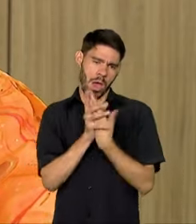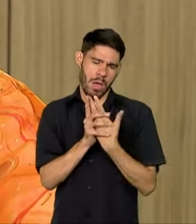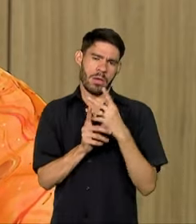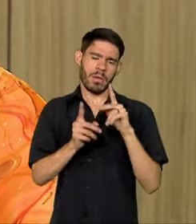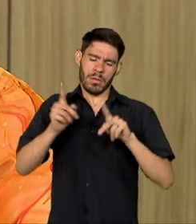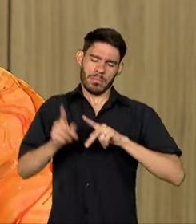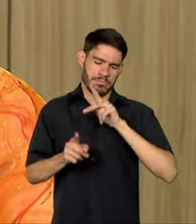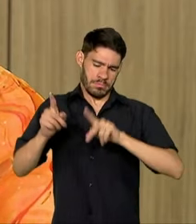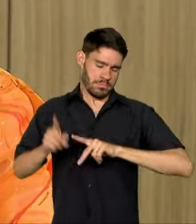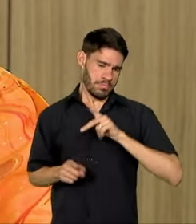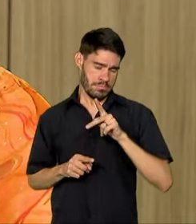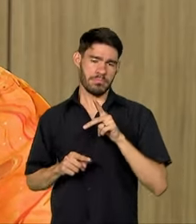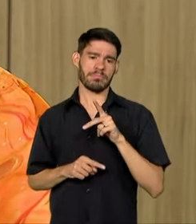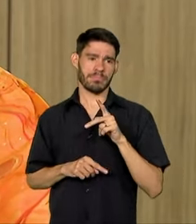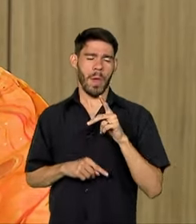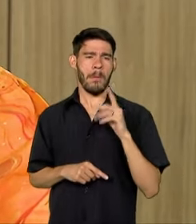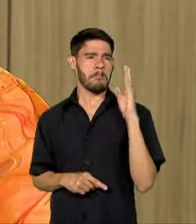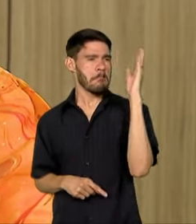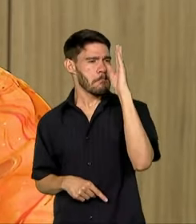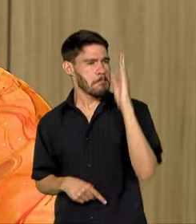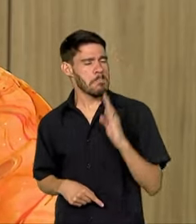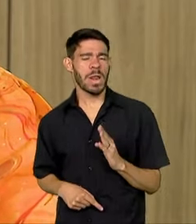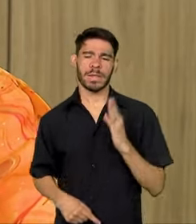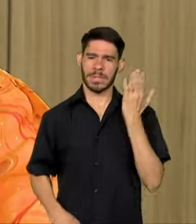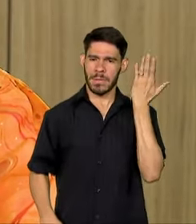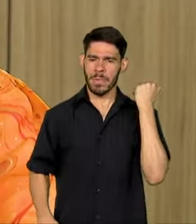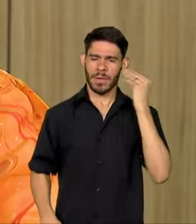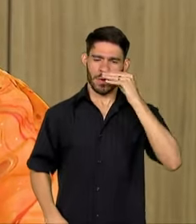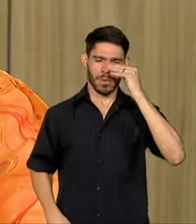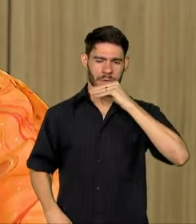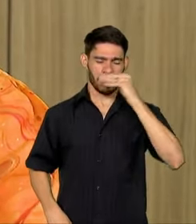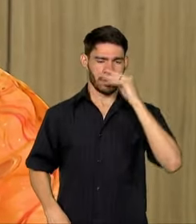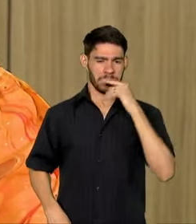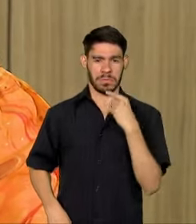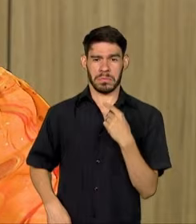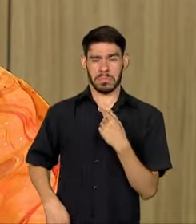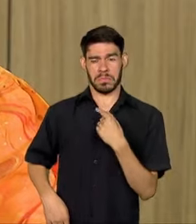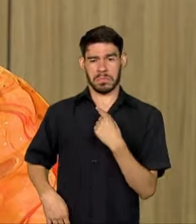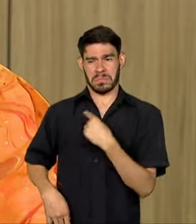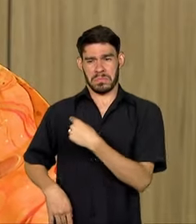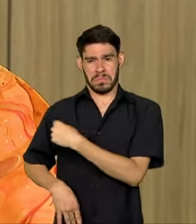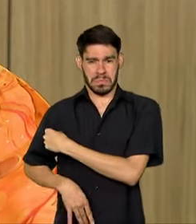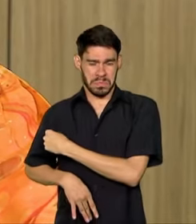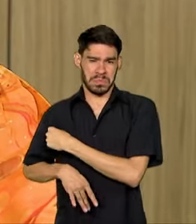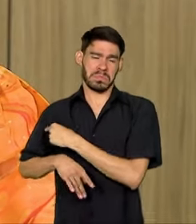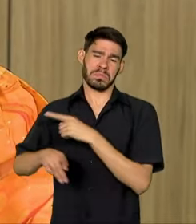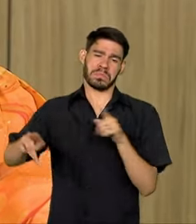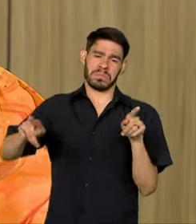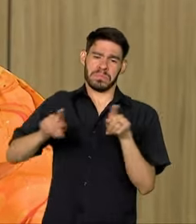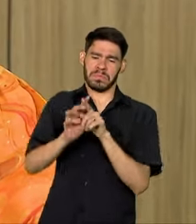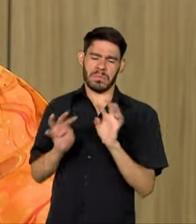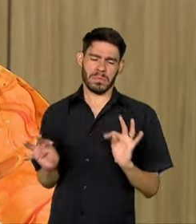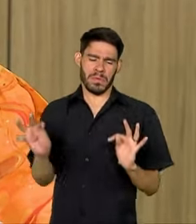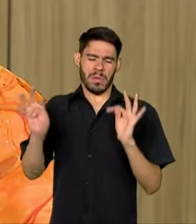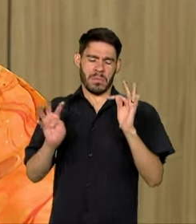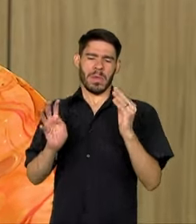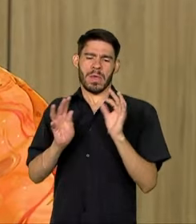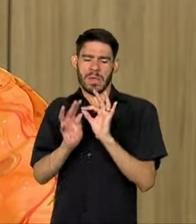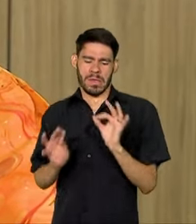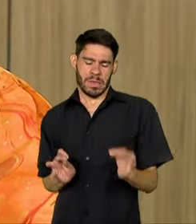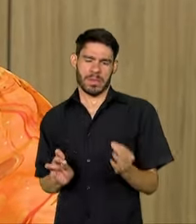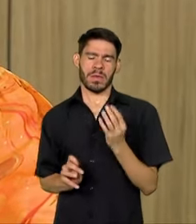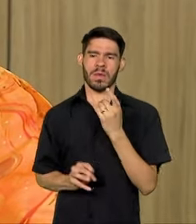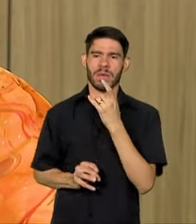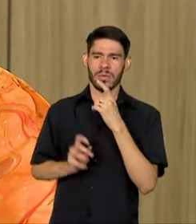população, quanto o Brasil foi vulnerável, desde vacinas até tecnologias mais simples, como